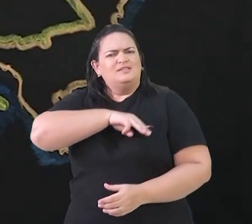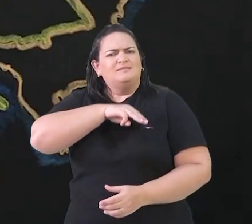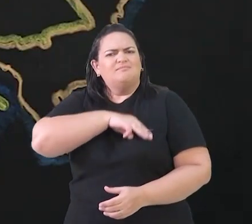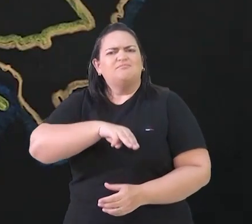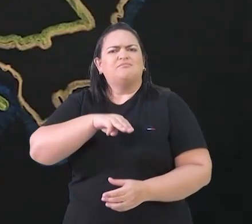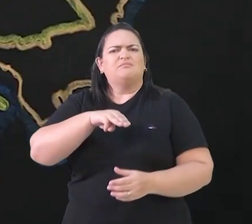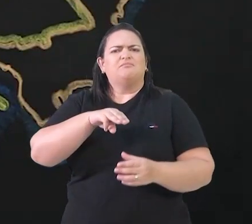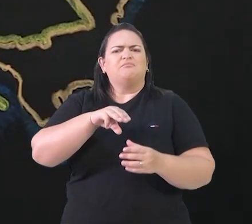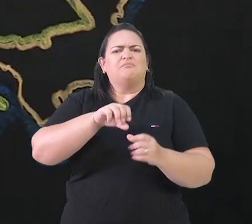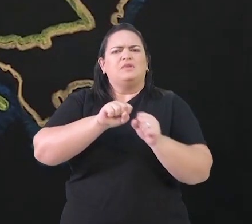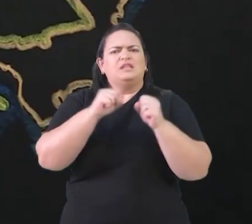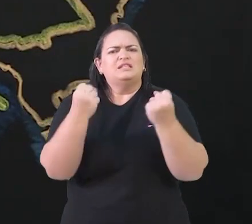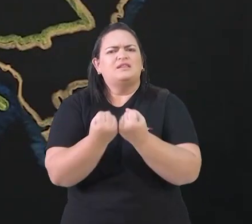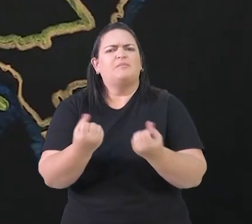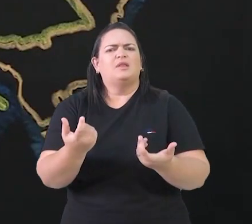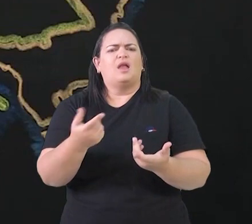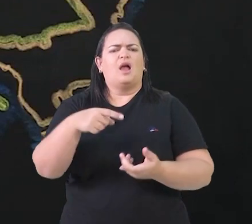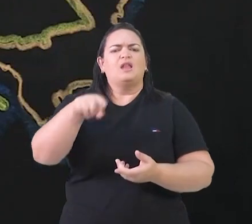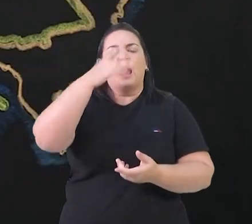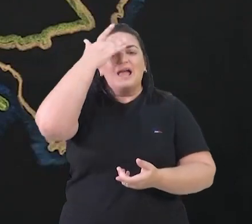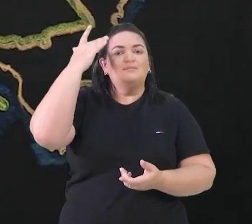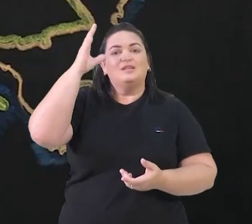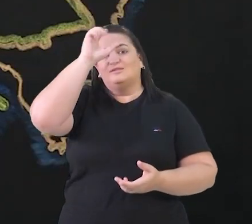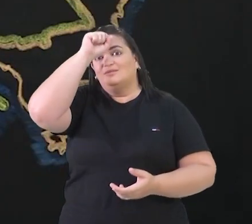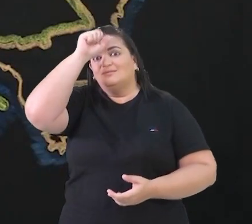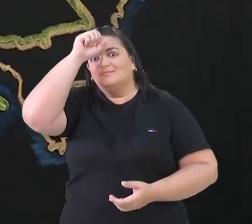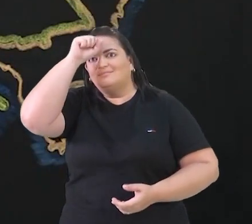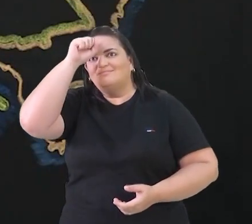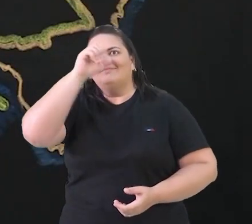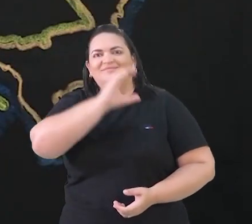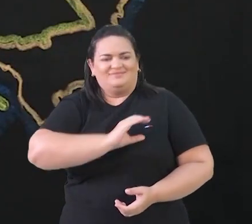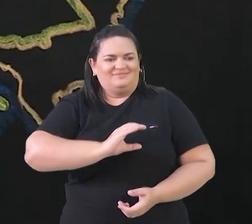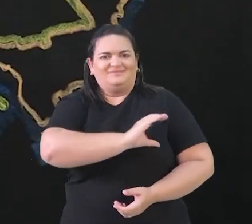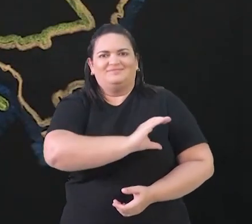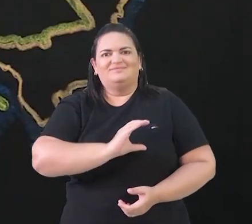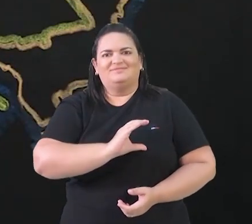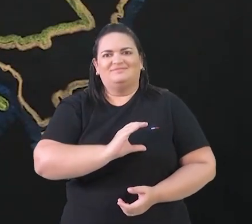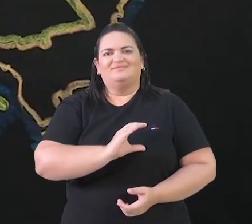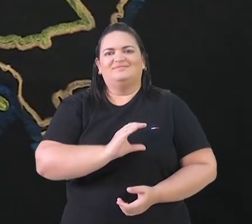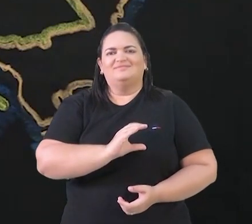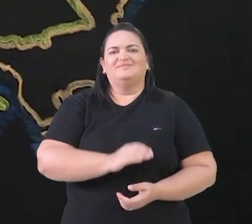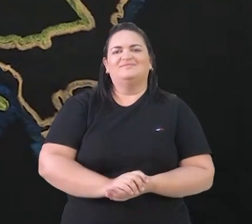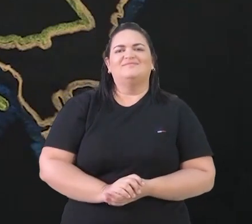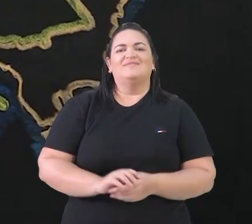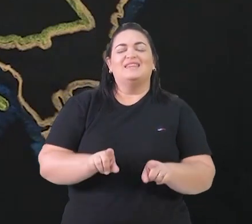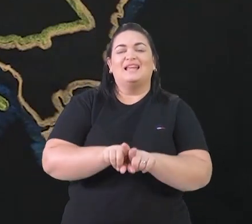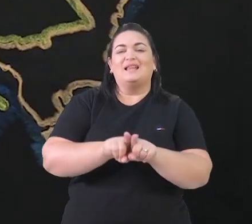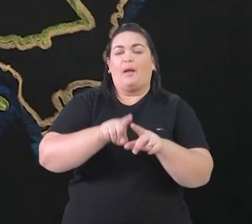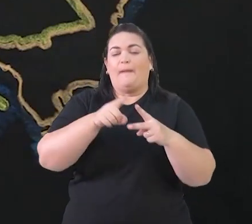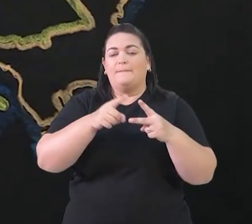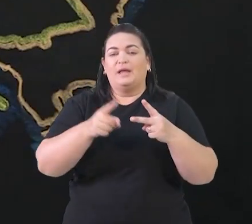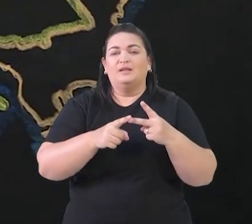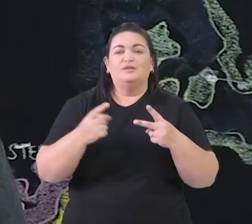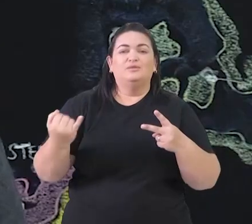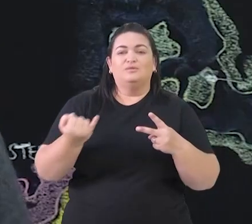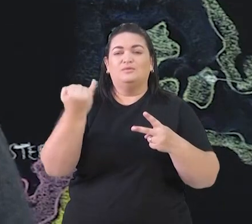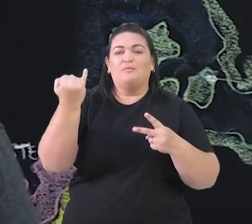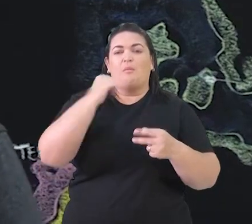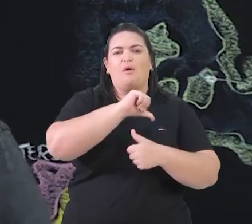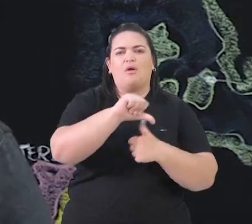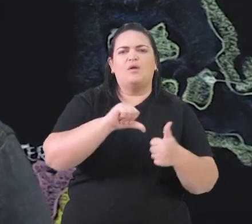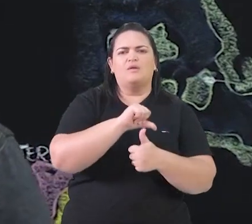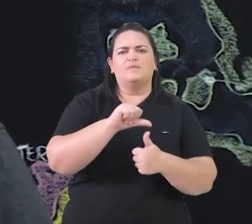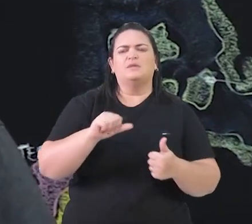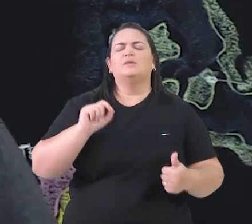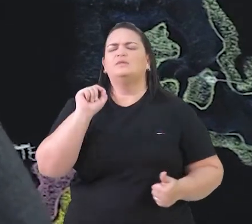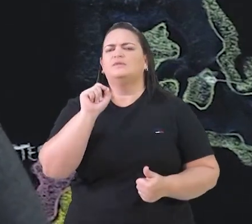catecismo, ou seja, onde as pessoas aprendiam a fé, e fez duas outras transformações bastante importantes. A